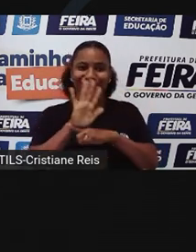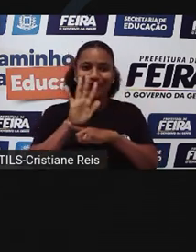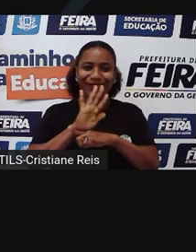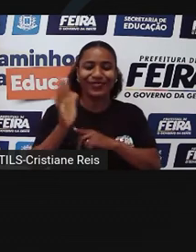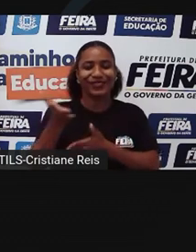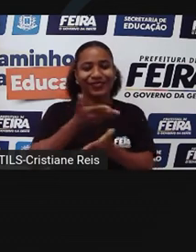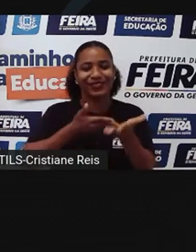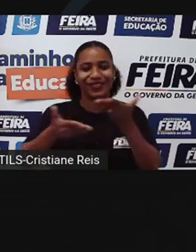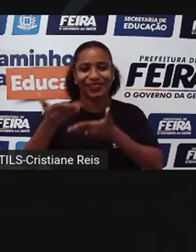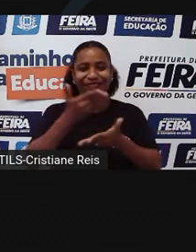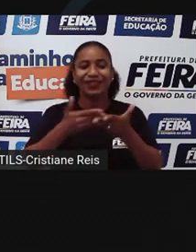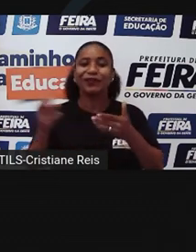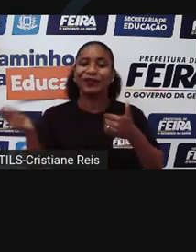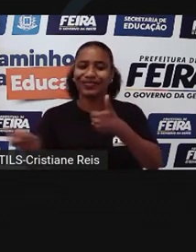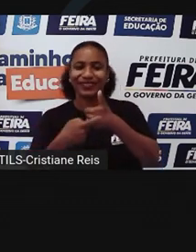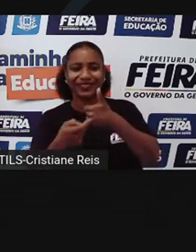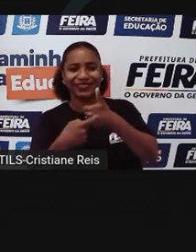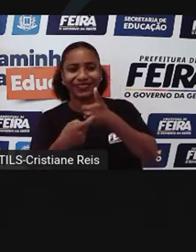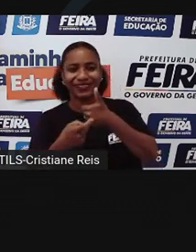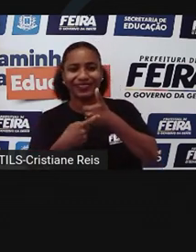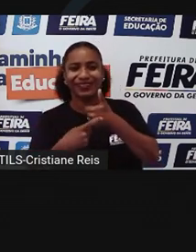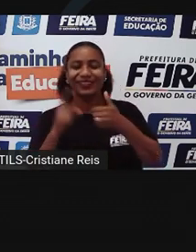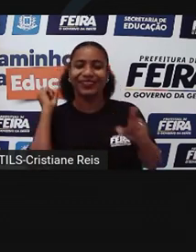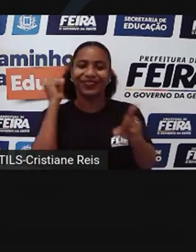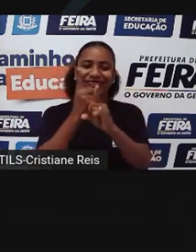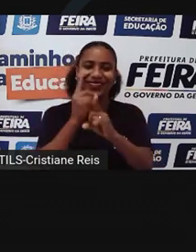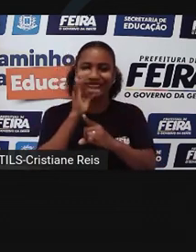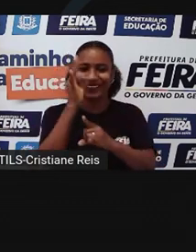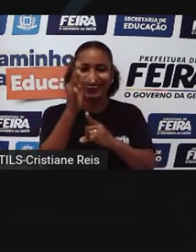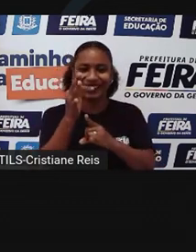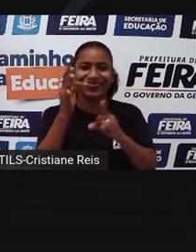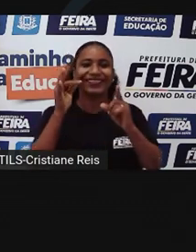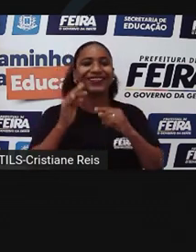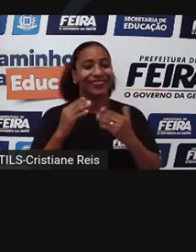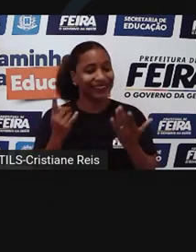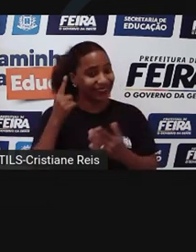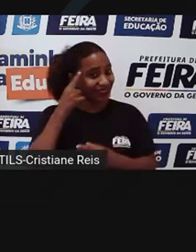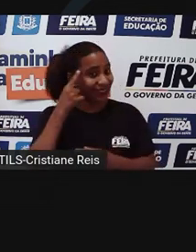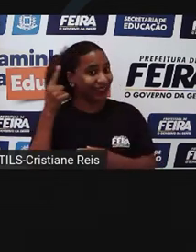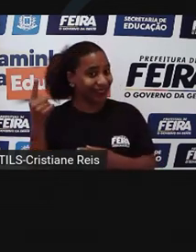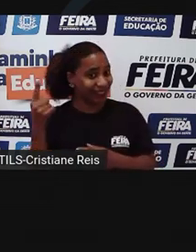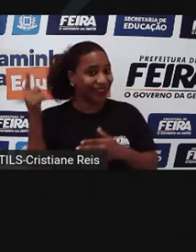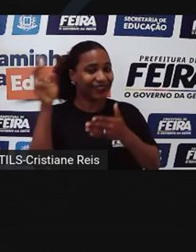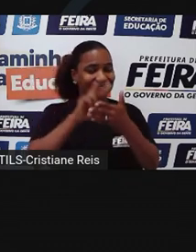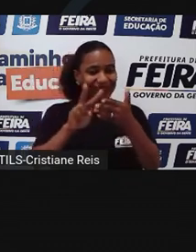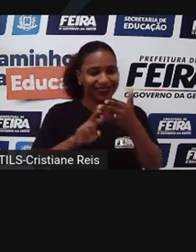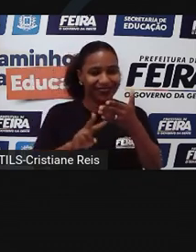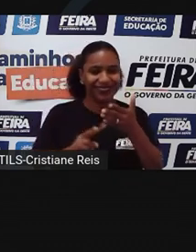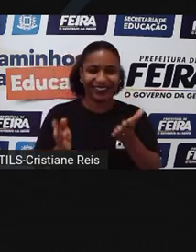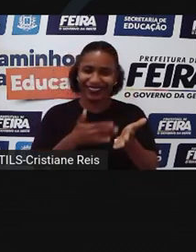os amigos, deixe o seu like aqui e te vejo na próxima, hein? Lembre-se, pega um livrinho aí para ler.